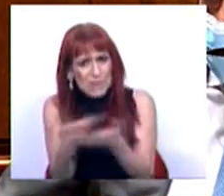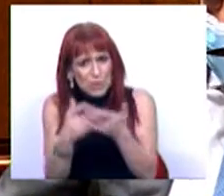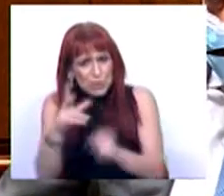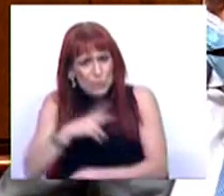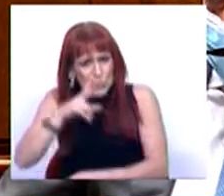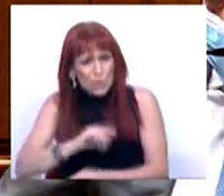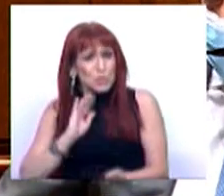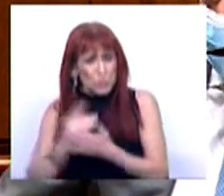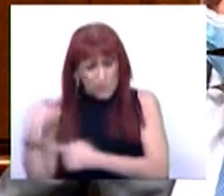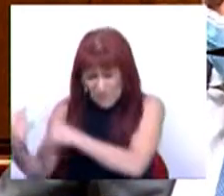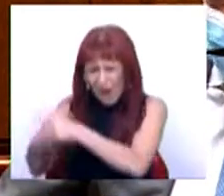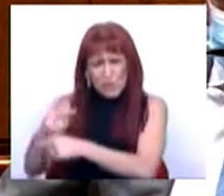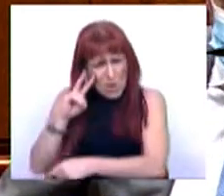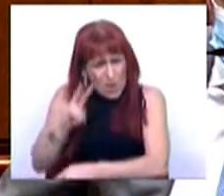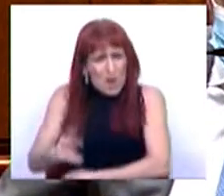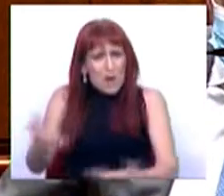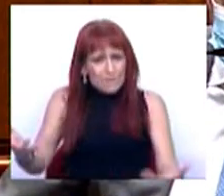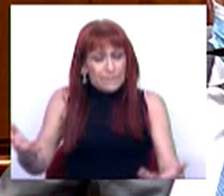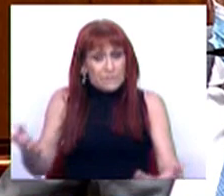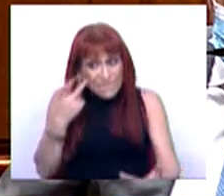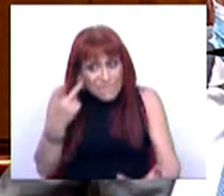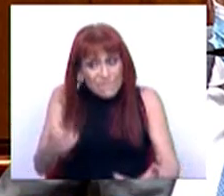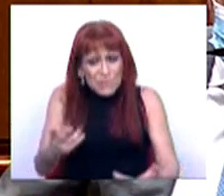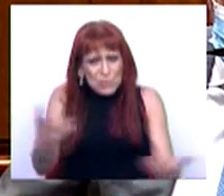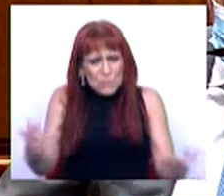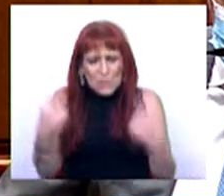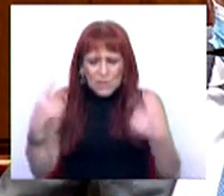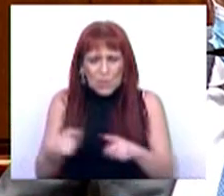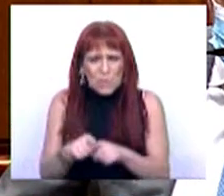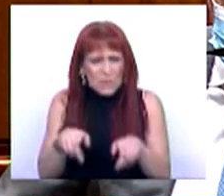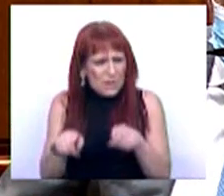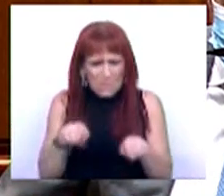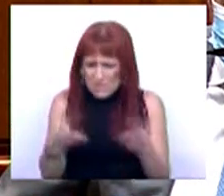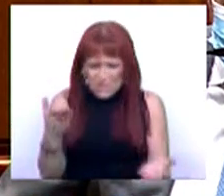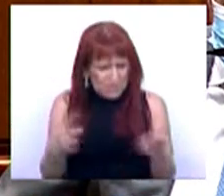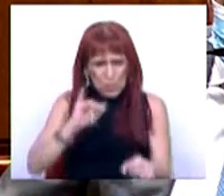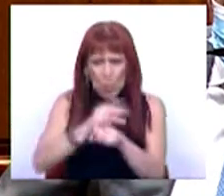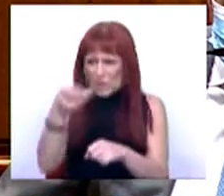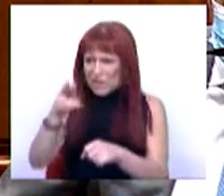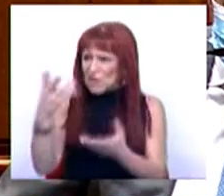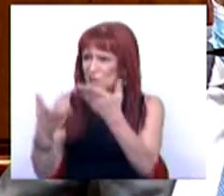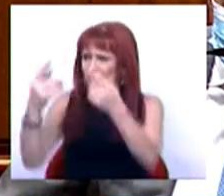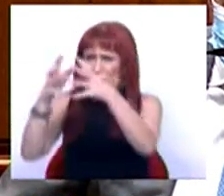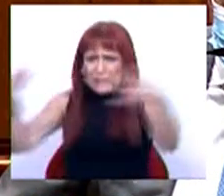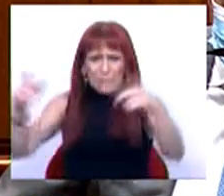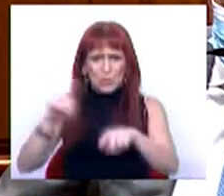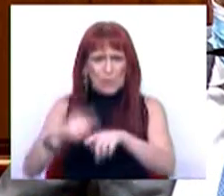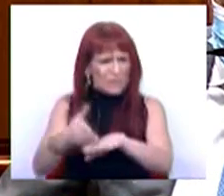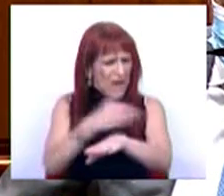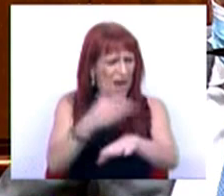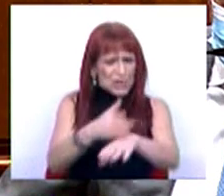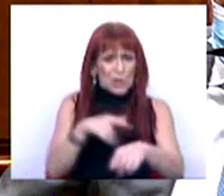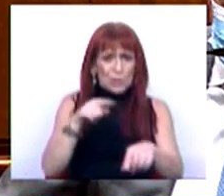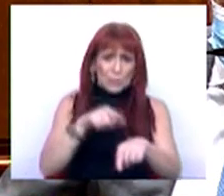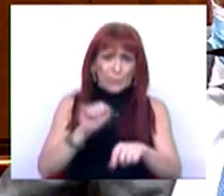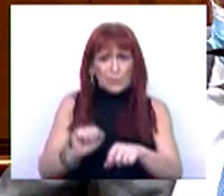economia portuguesa nos últimos anos e vejam se têm paralelo com as outras taxas de crescimento dos períodos anteriores dentro